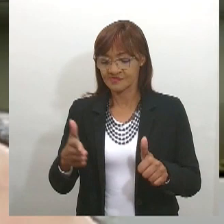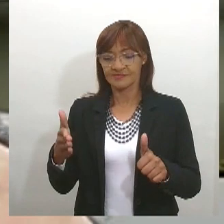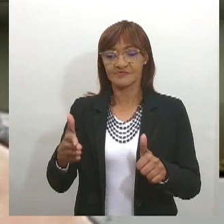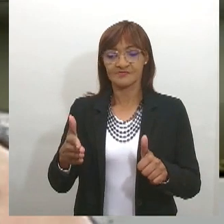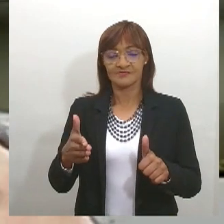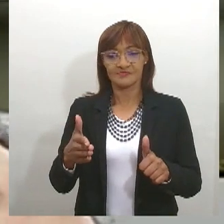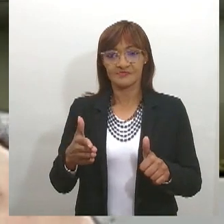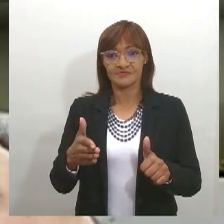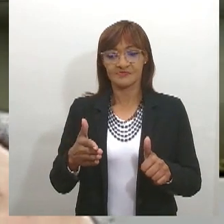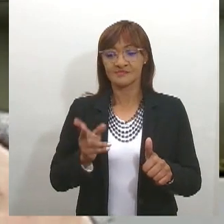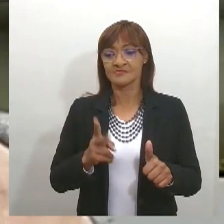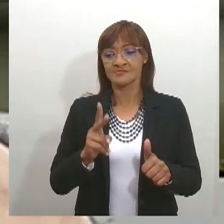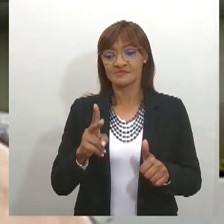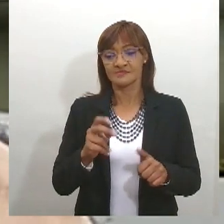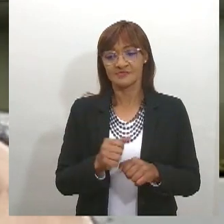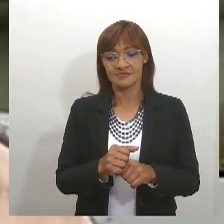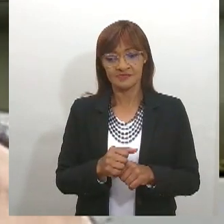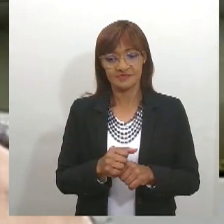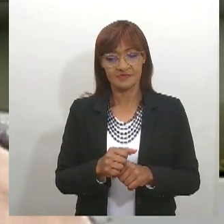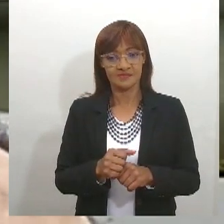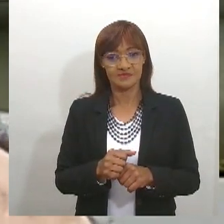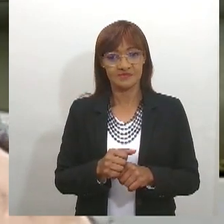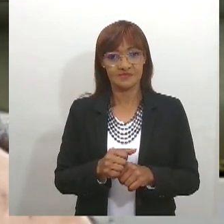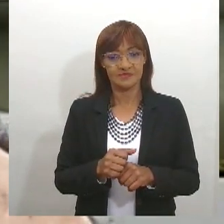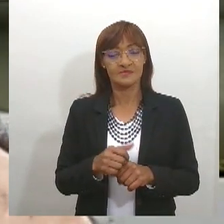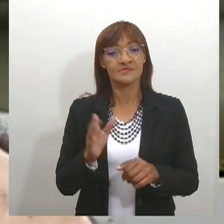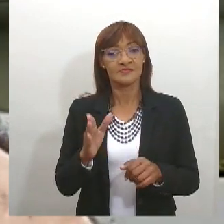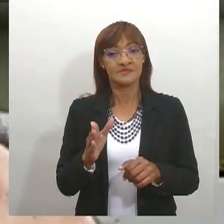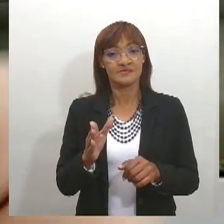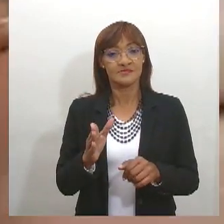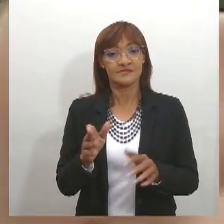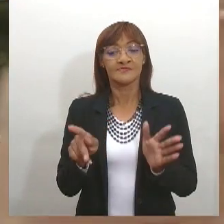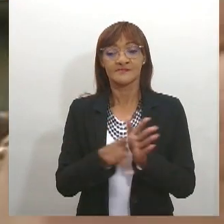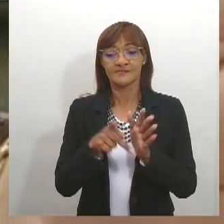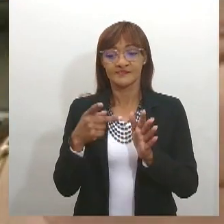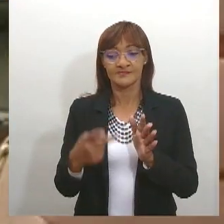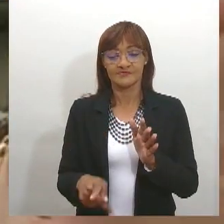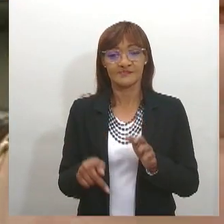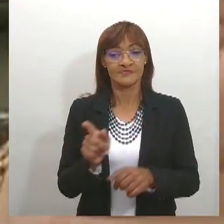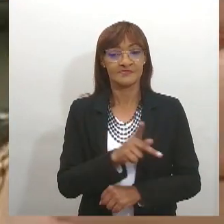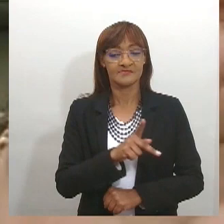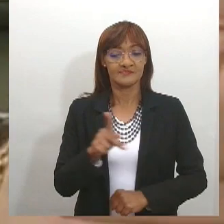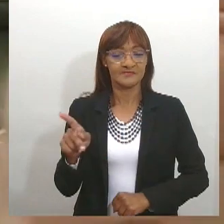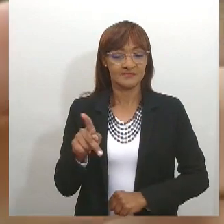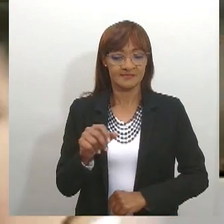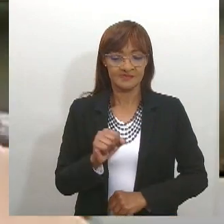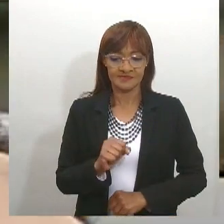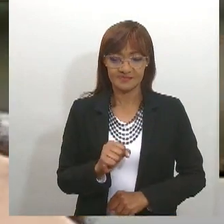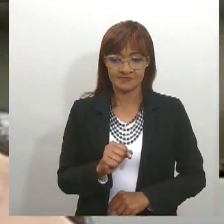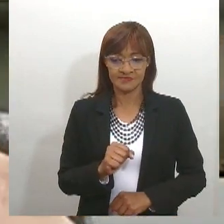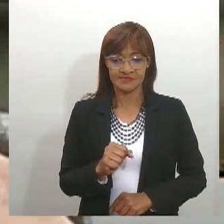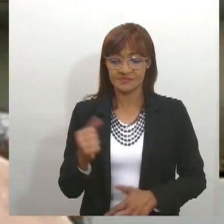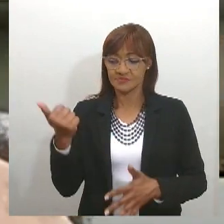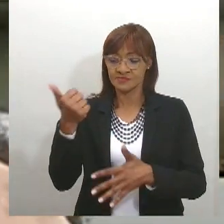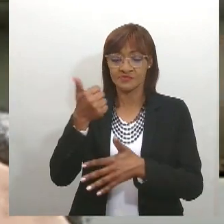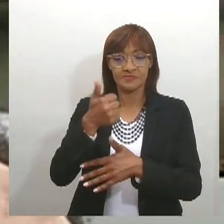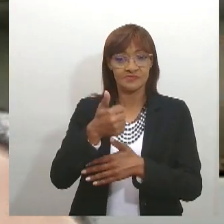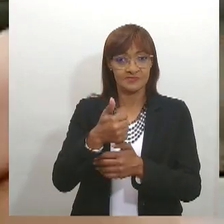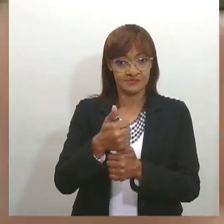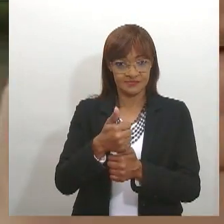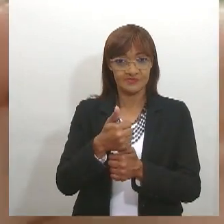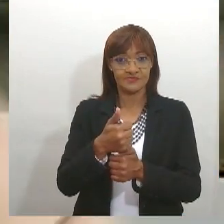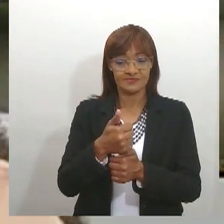se torna presidente da ABL, substituindo nada mais, nada menos do que seu mestre,